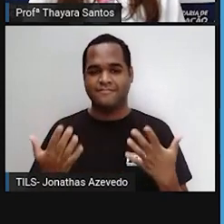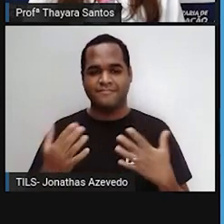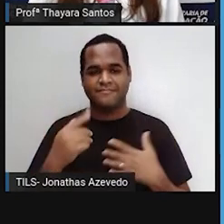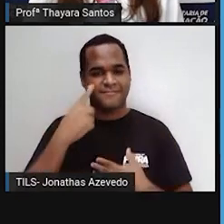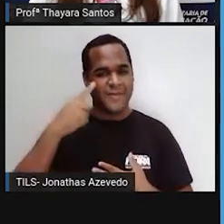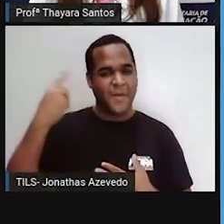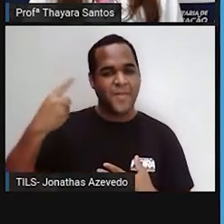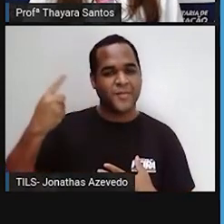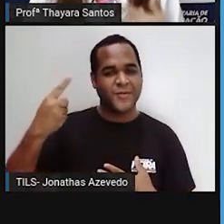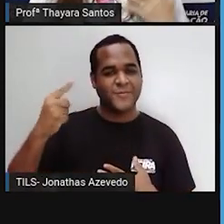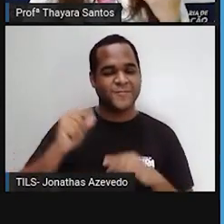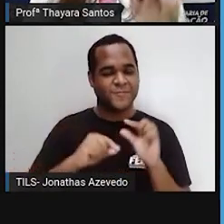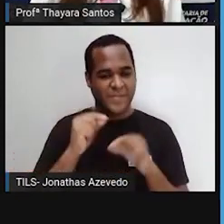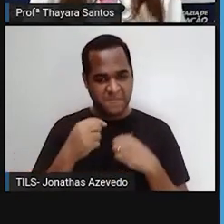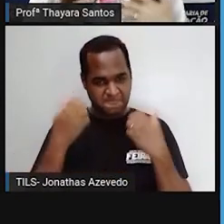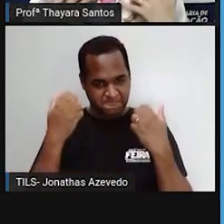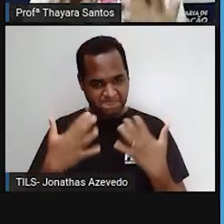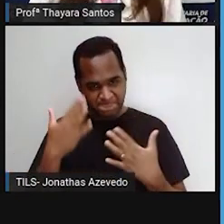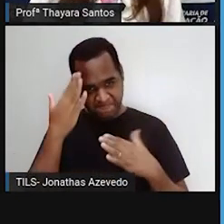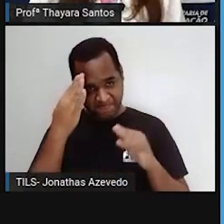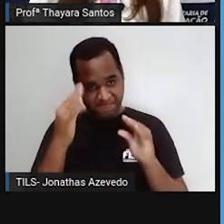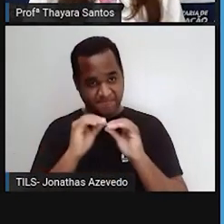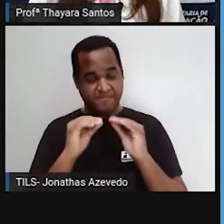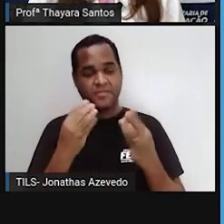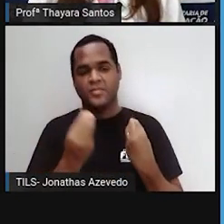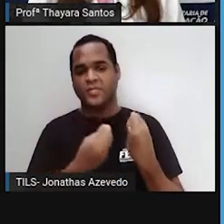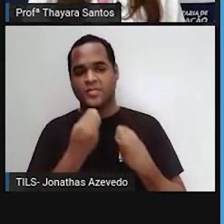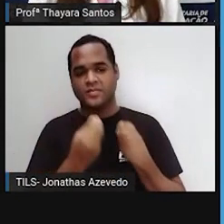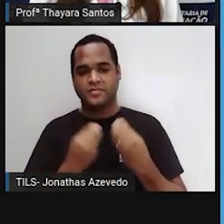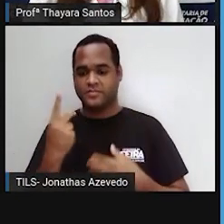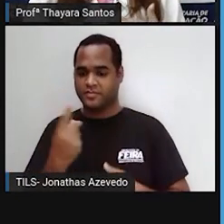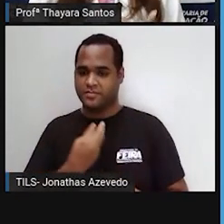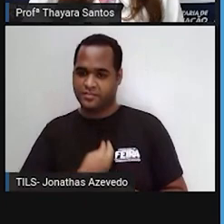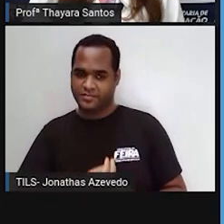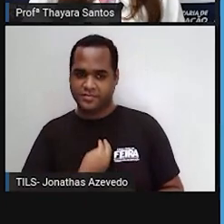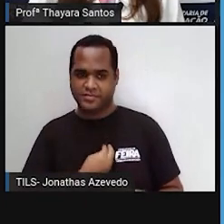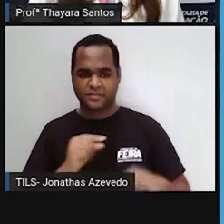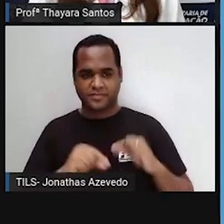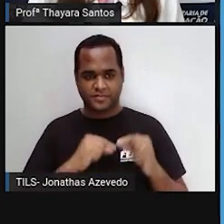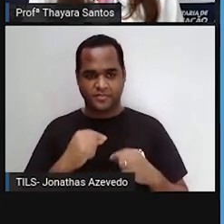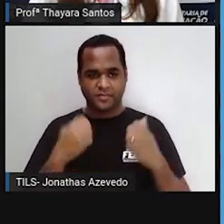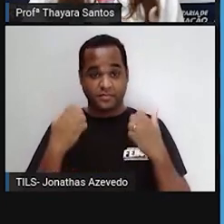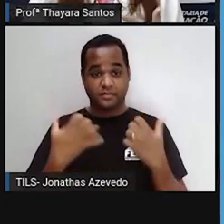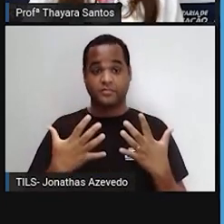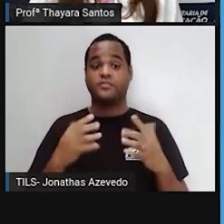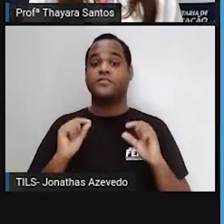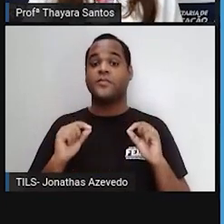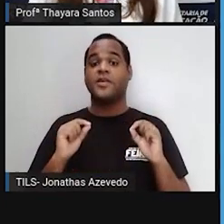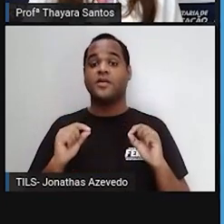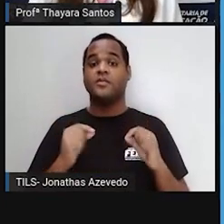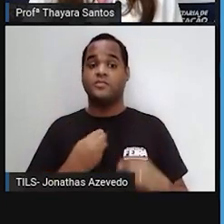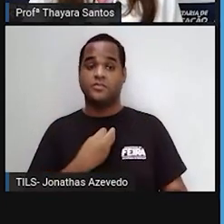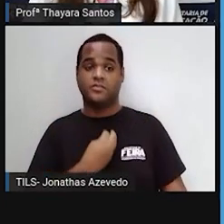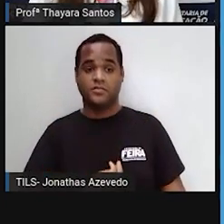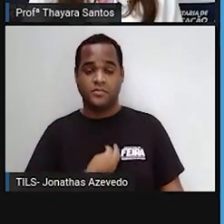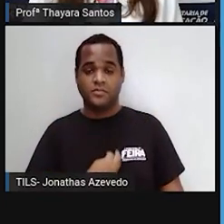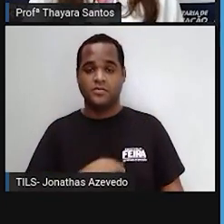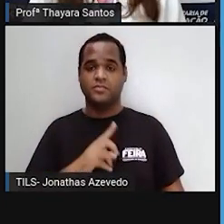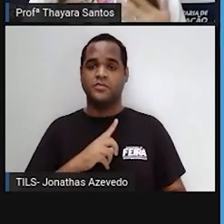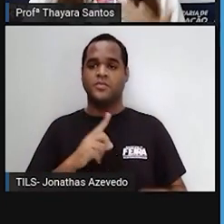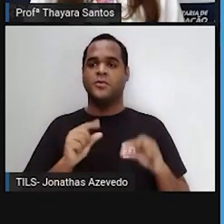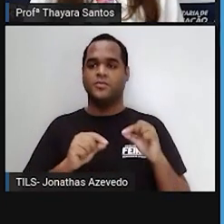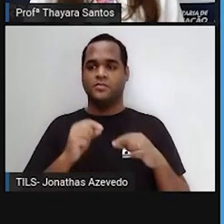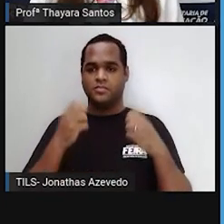primeiro vamos entender o que são esses fatores bióticos. Então, os fatores bióticos de um ambiente são os seres vivos que fazem parte dele.